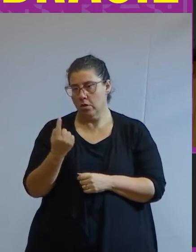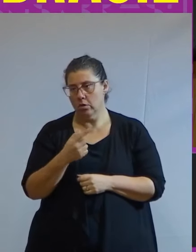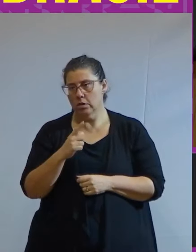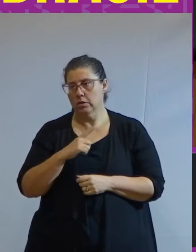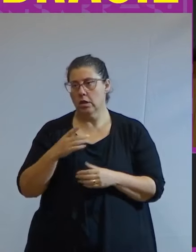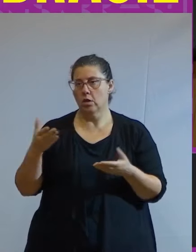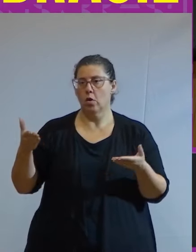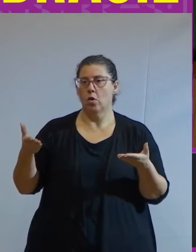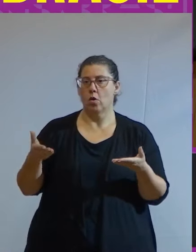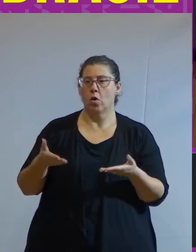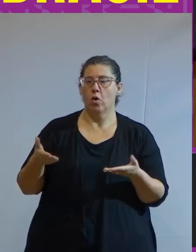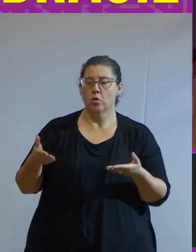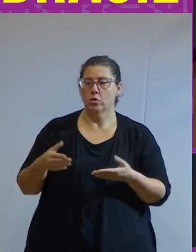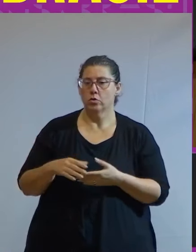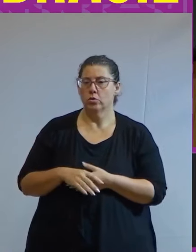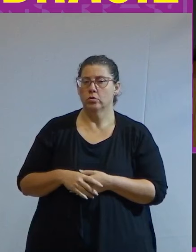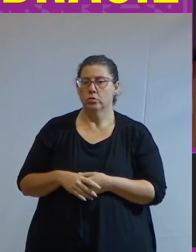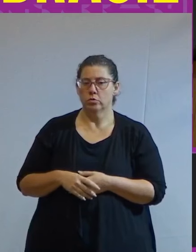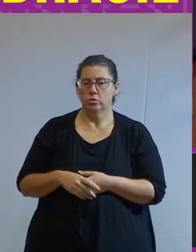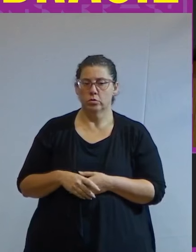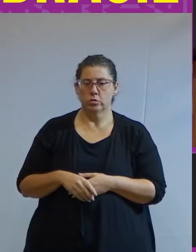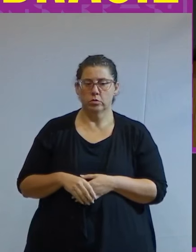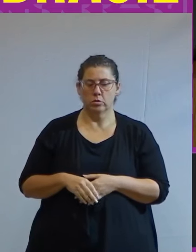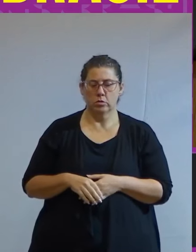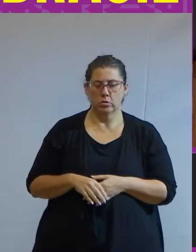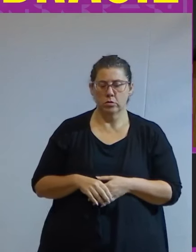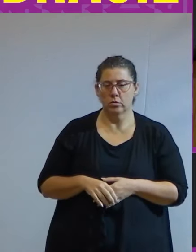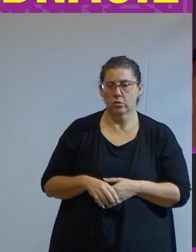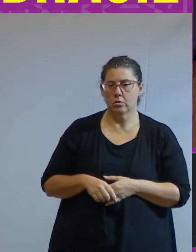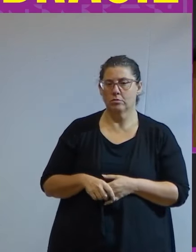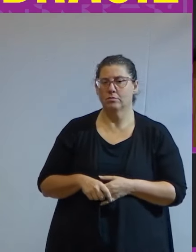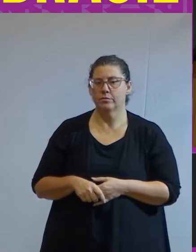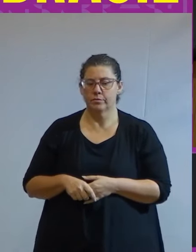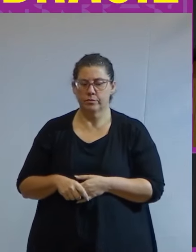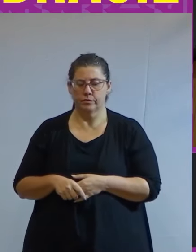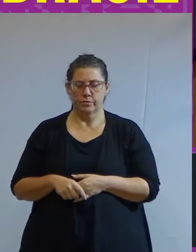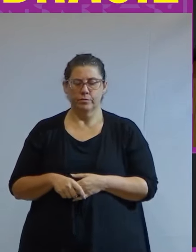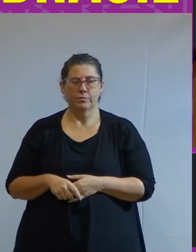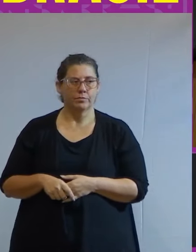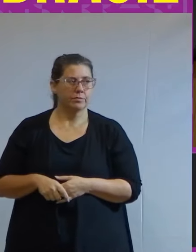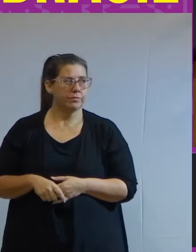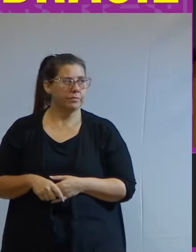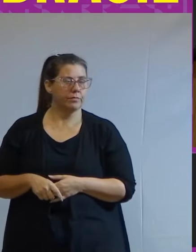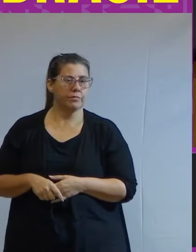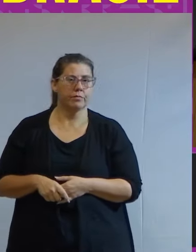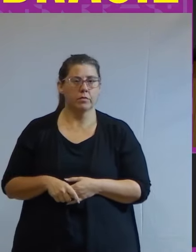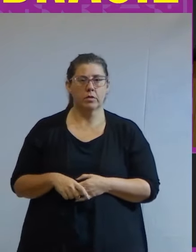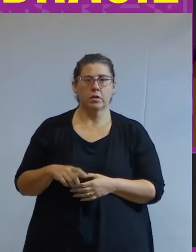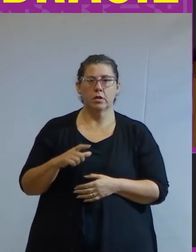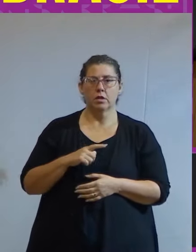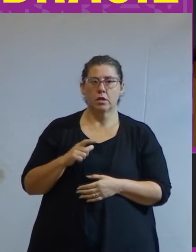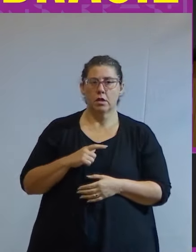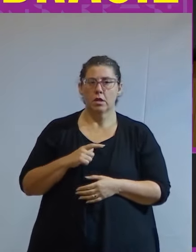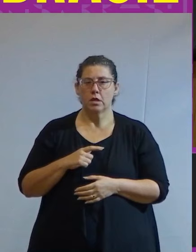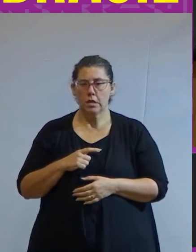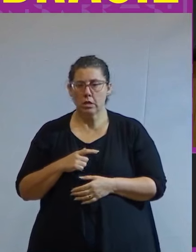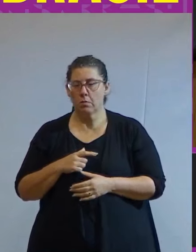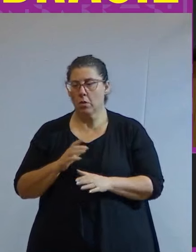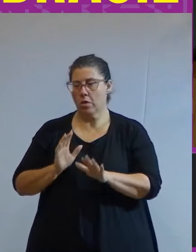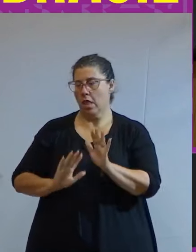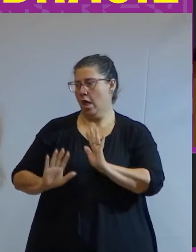hoje uma a gente tem que andar quase que num fio de navalha